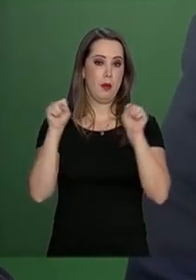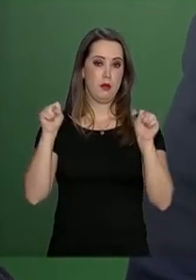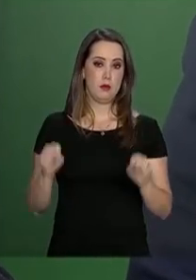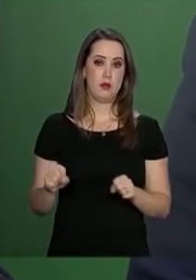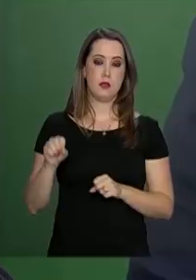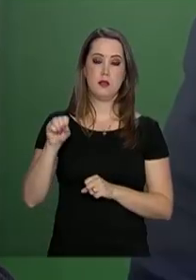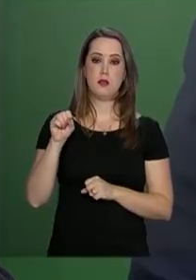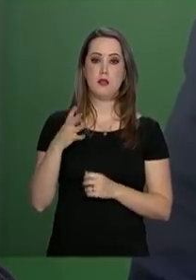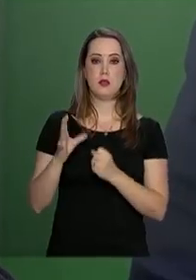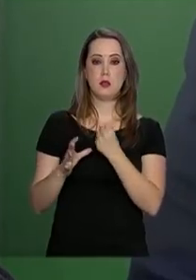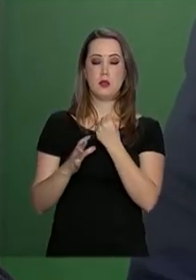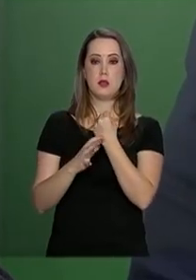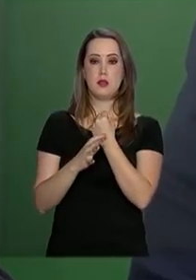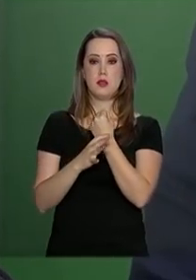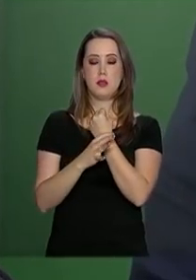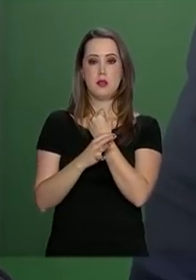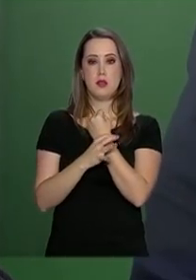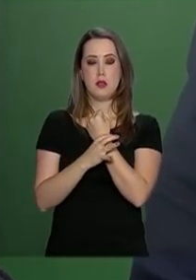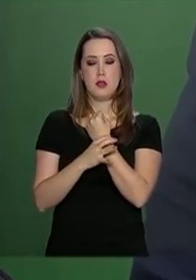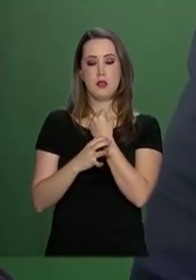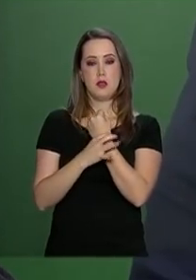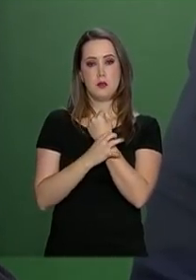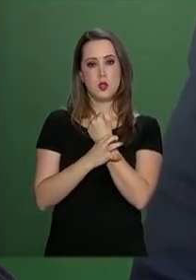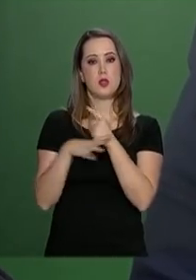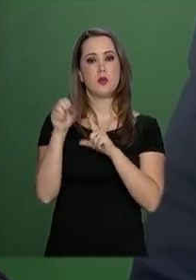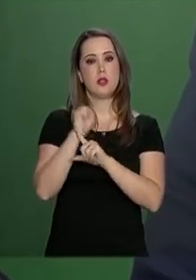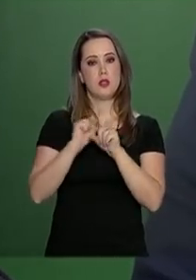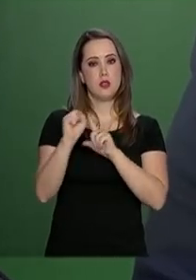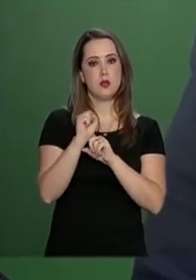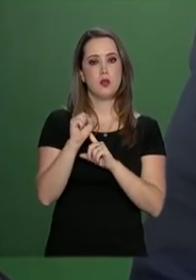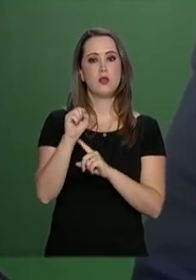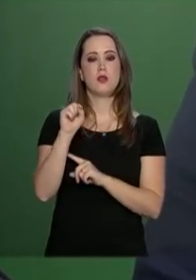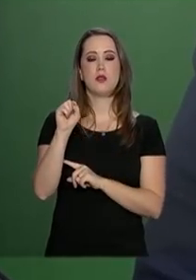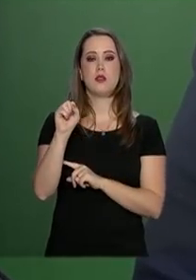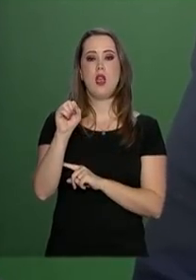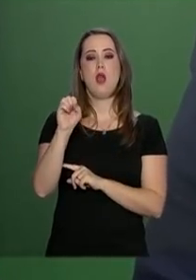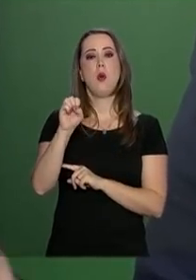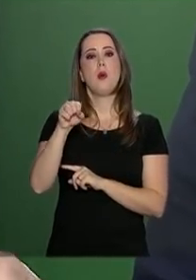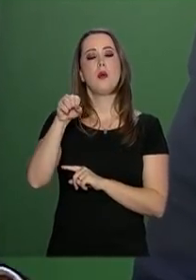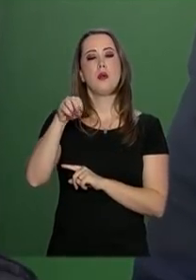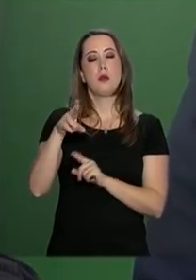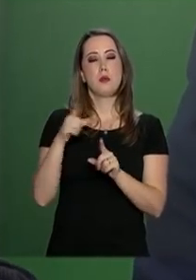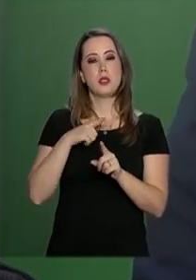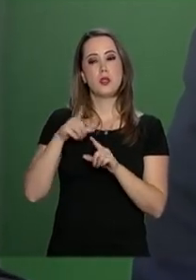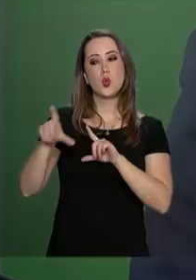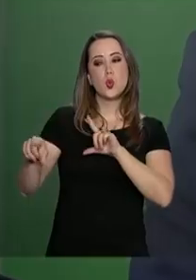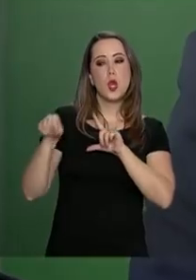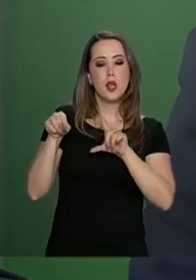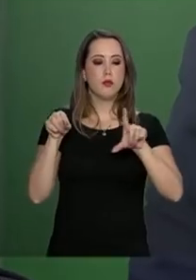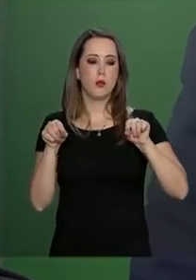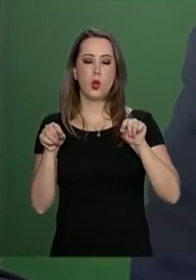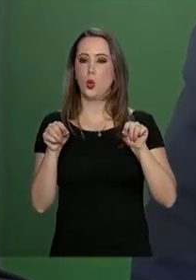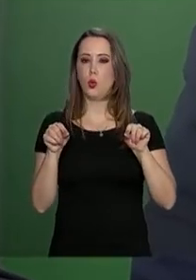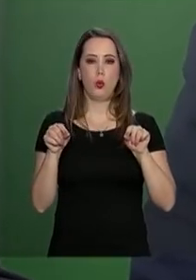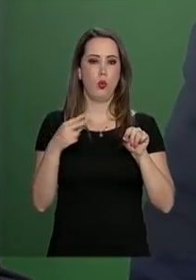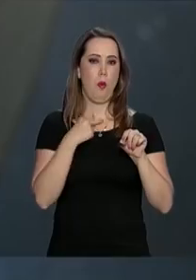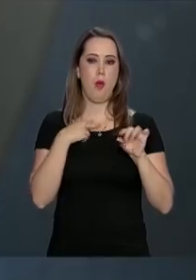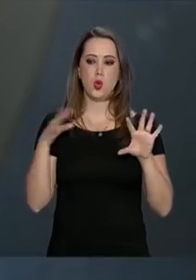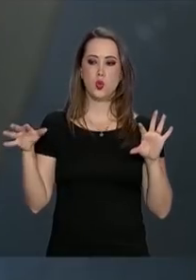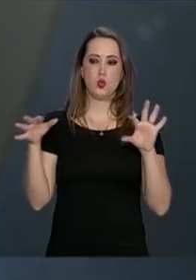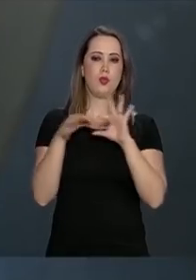de Seguridade Social e de Assistência, terá que haver a opção. Não poderá haver a acumulação.